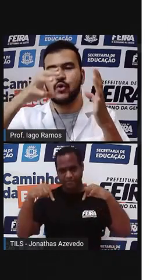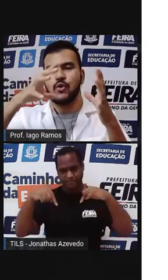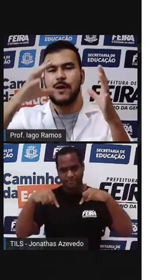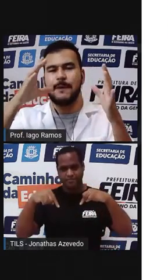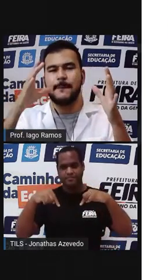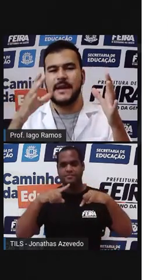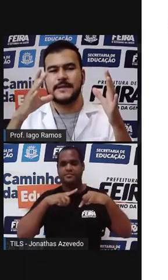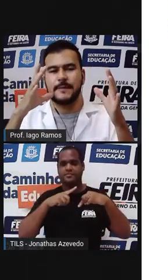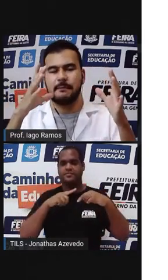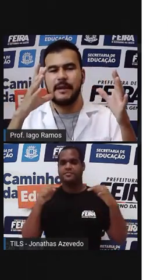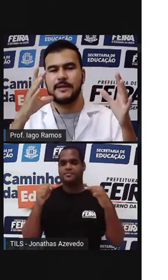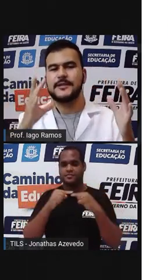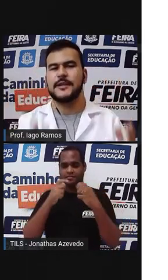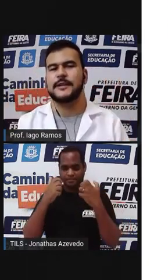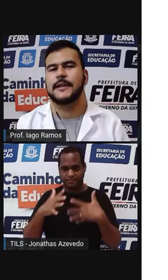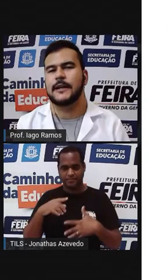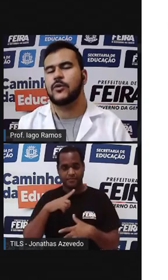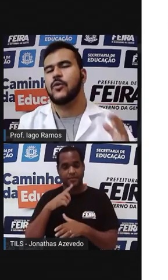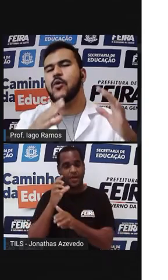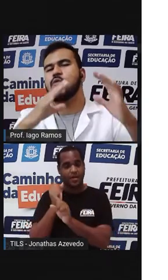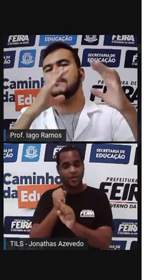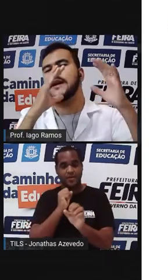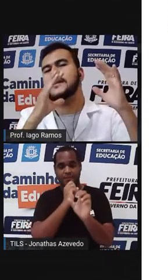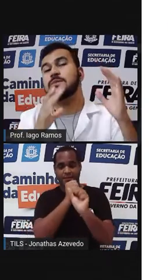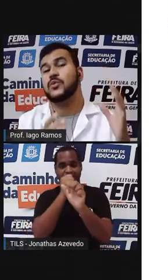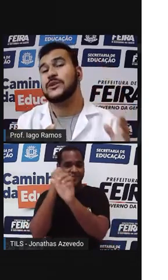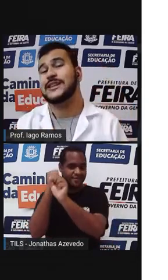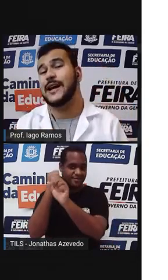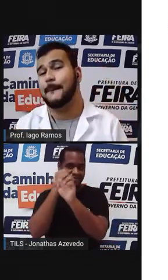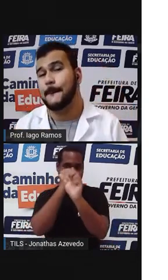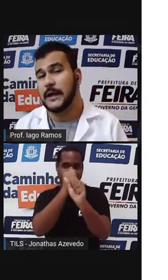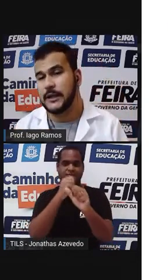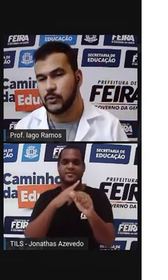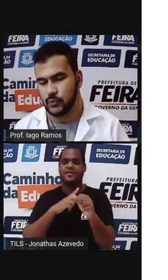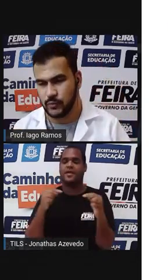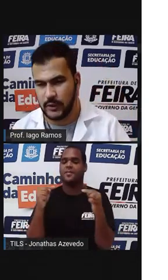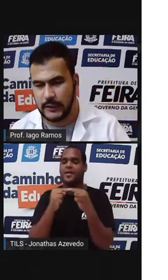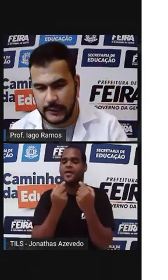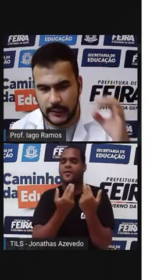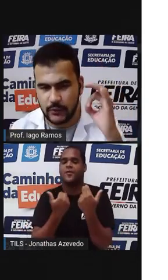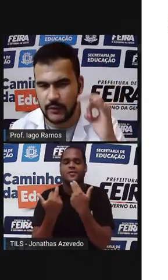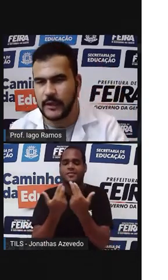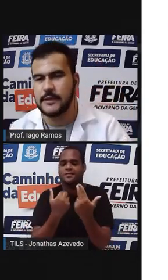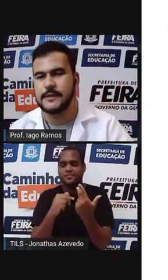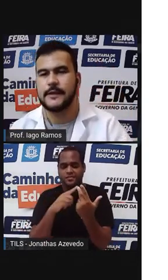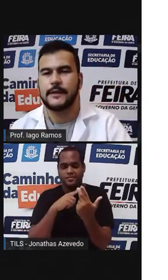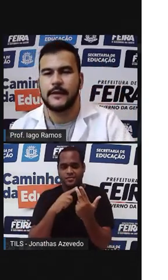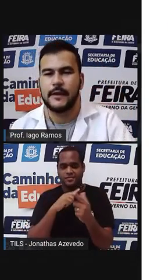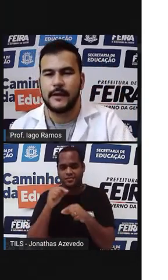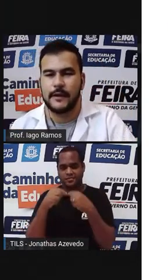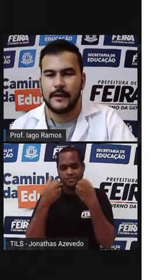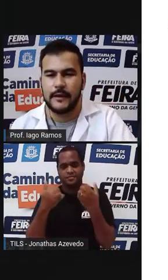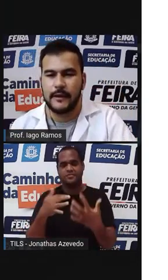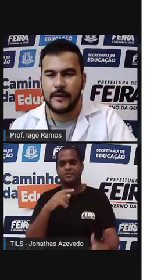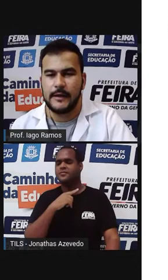com a mesma medida, com o mesmo tamanho. O é que eu estou querendo dizer?